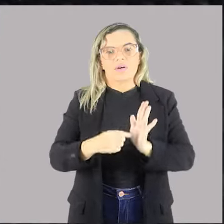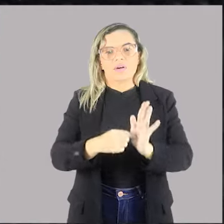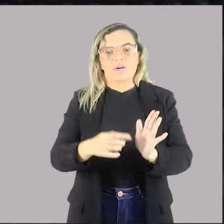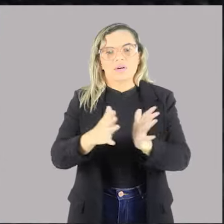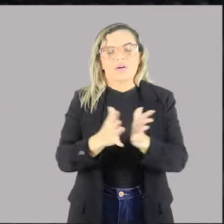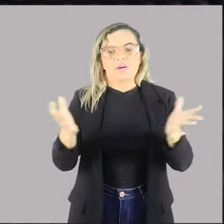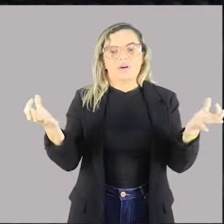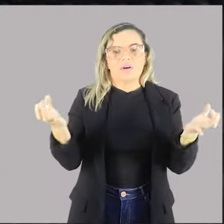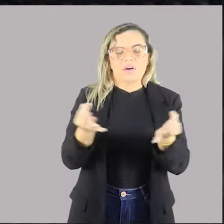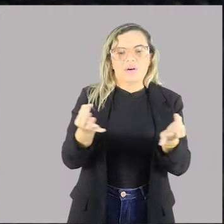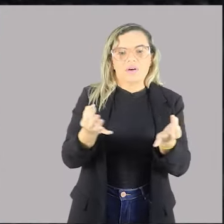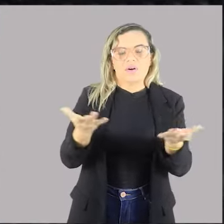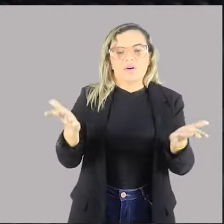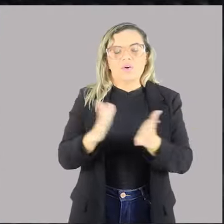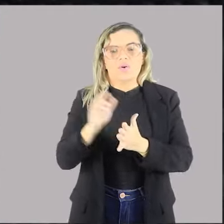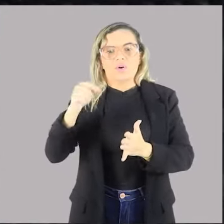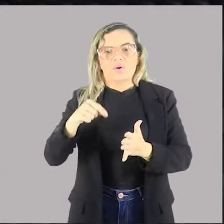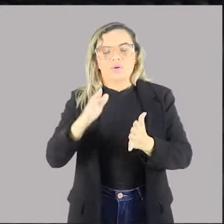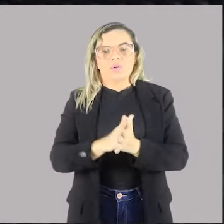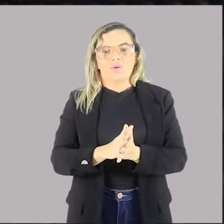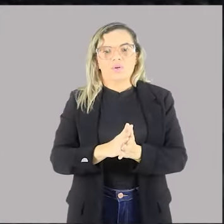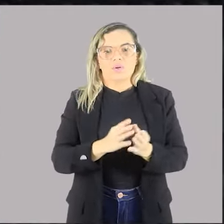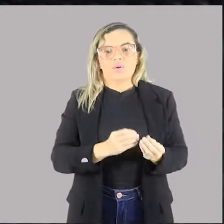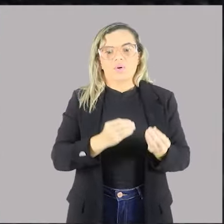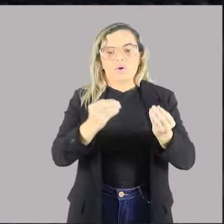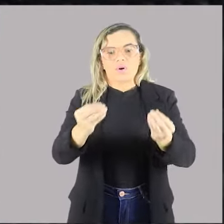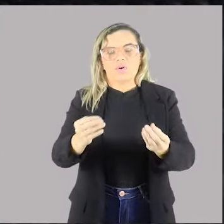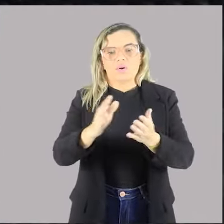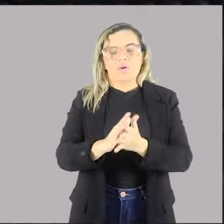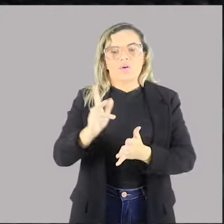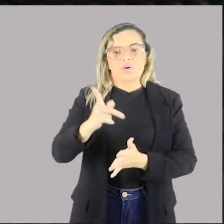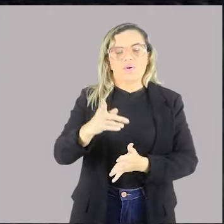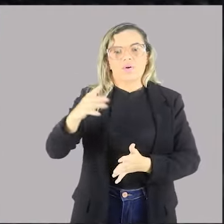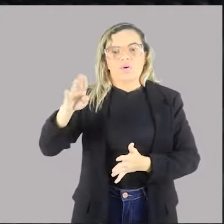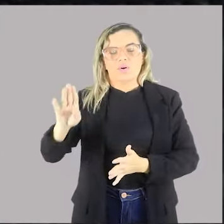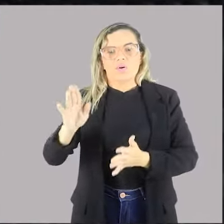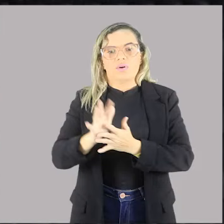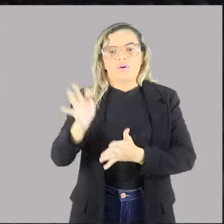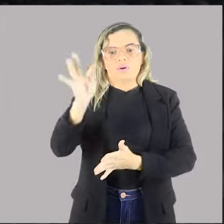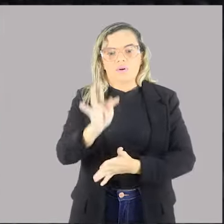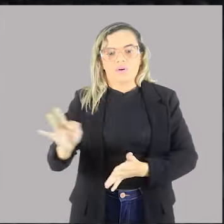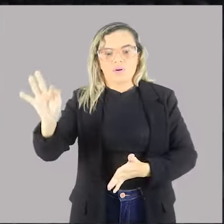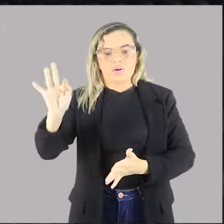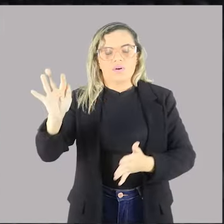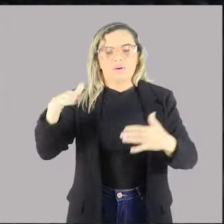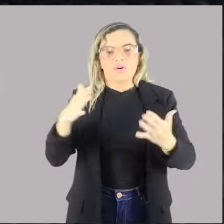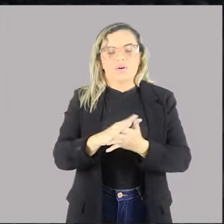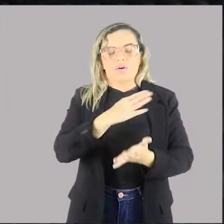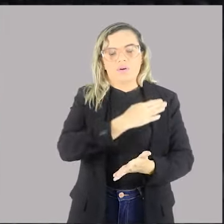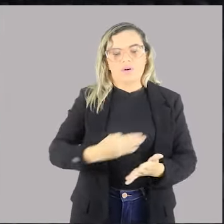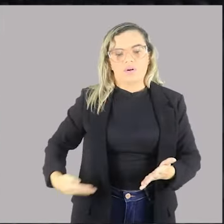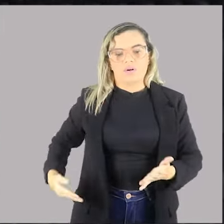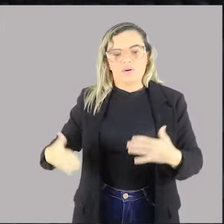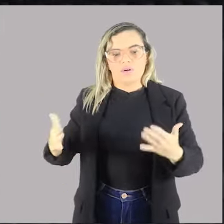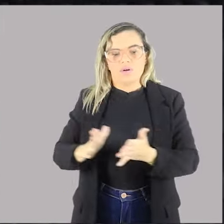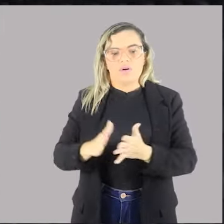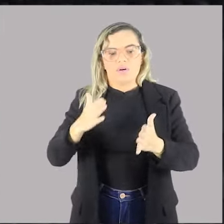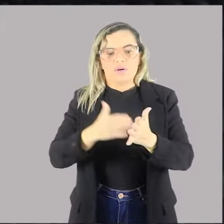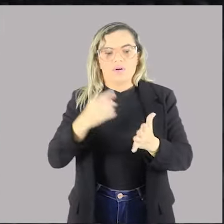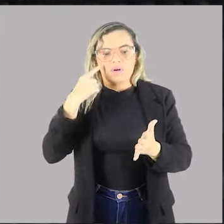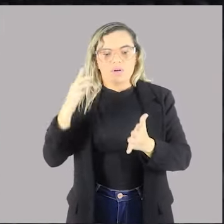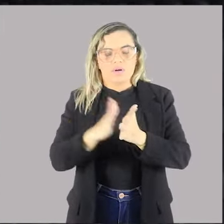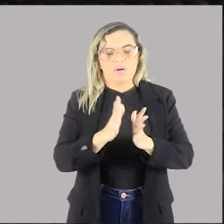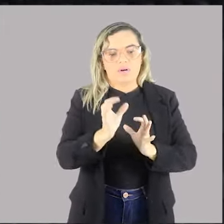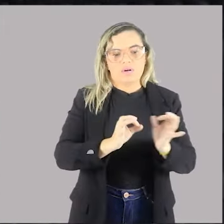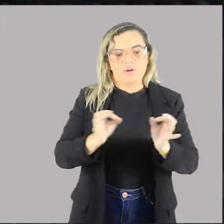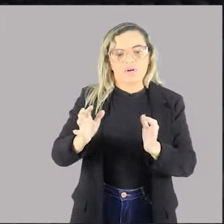eficiência ali no serviço público federal. Portanto, é totalmente limitada a criação de um regulamento autônomo para a